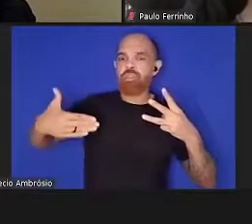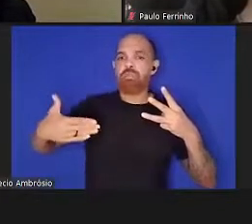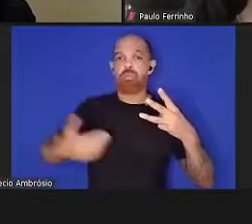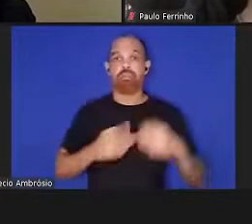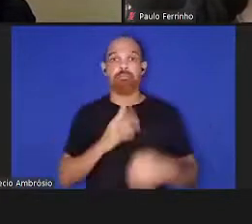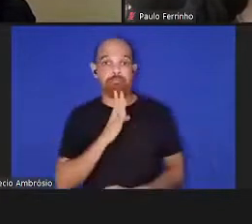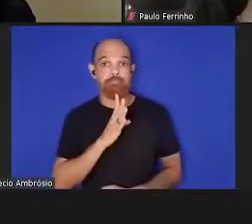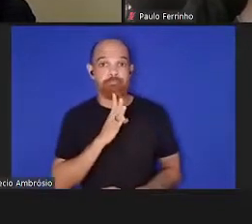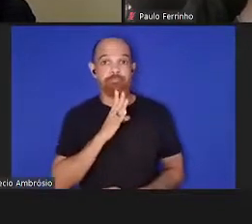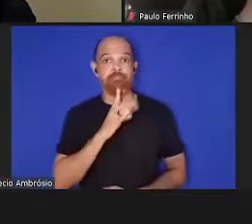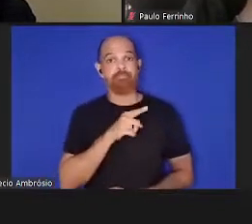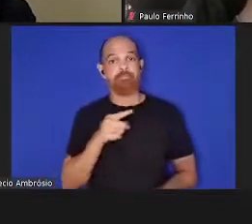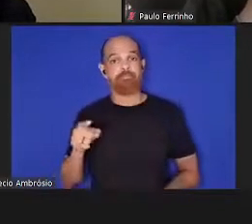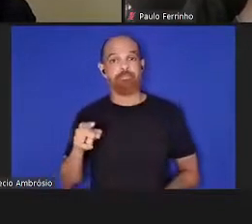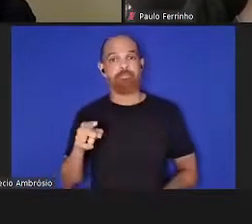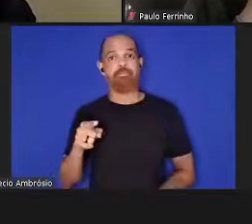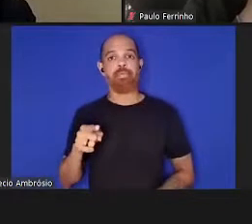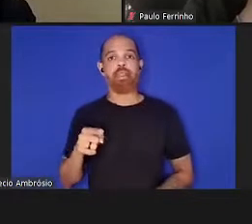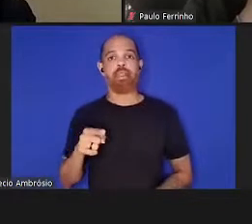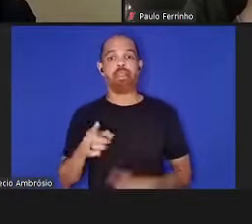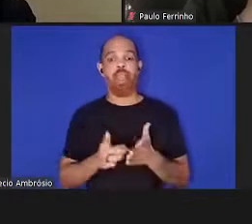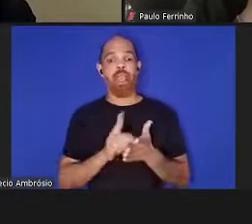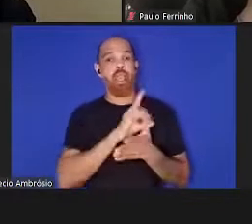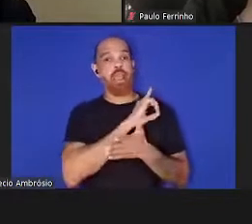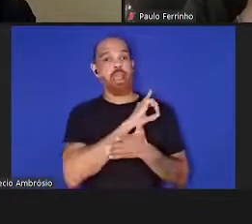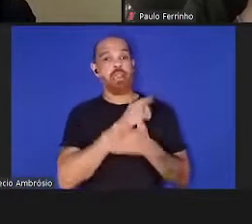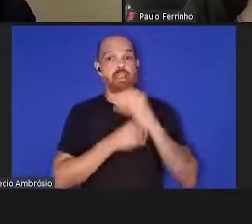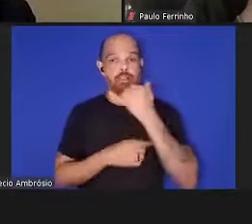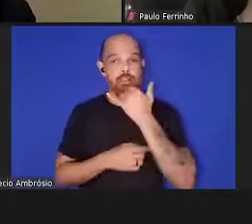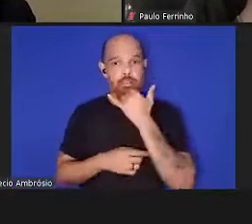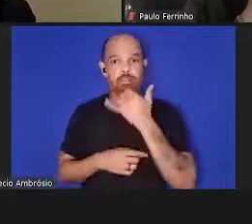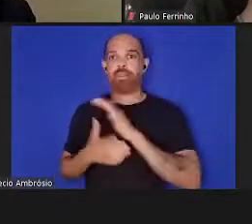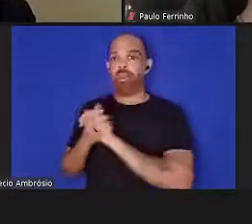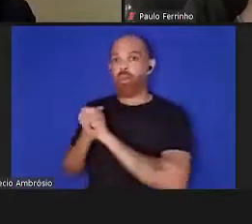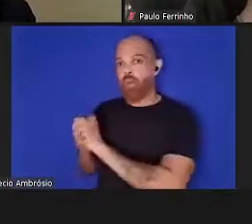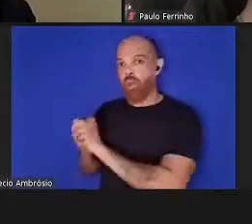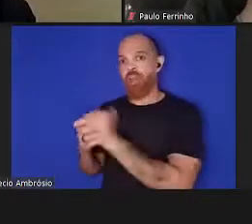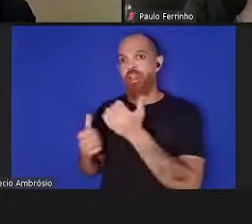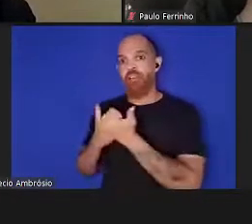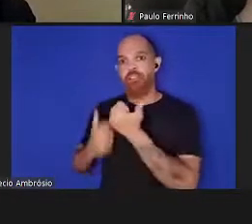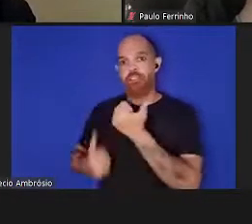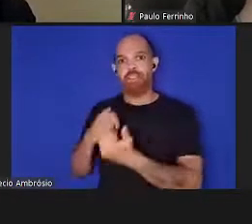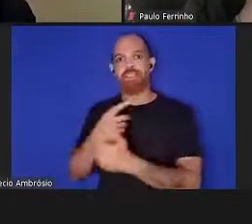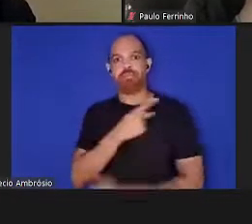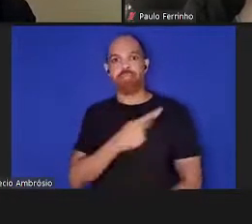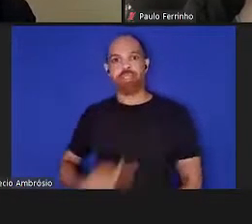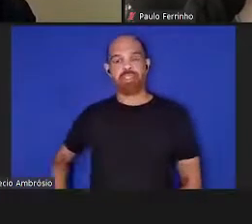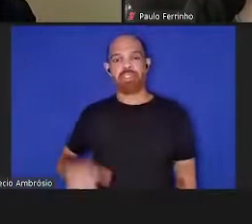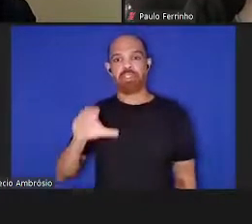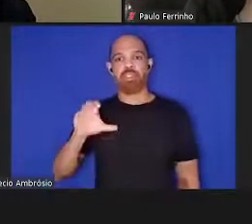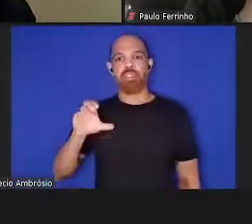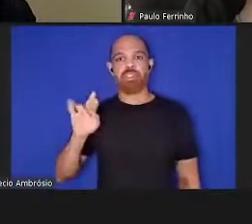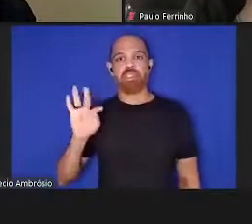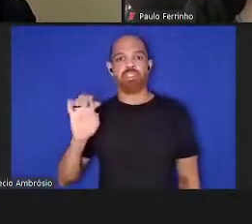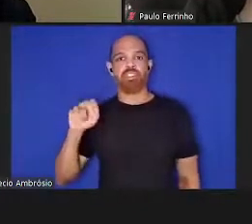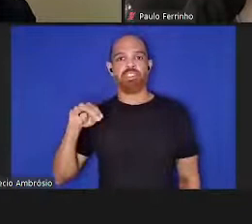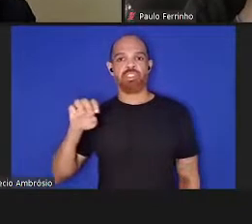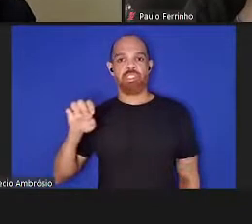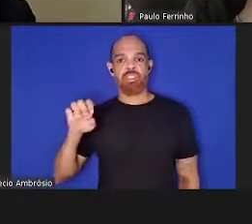a todos, antes, perdão, cumprimentar minha vice-presidente, Cristiane Machado, que está aí